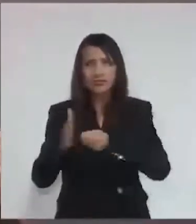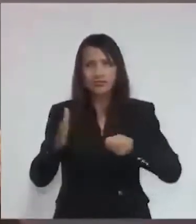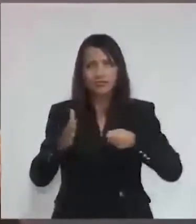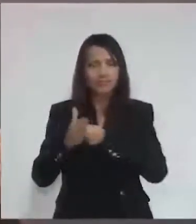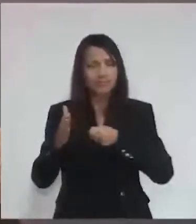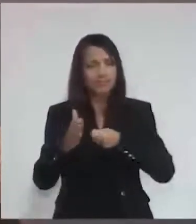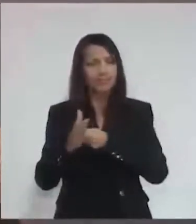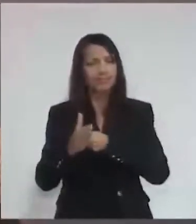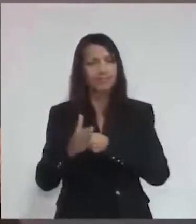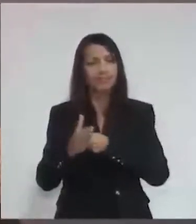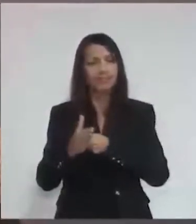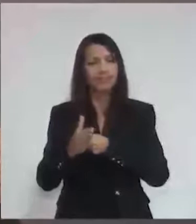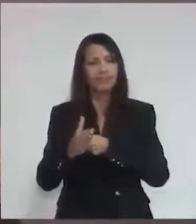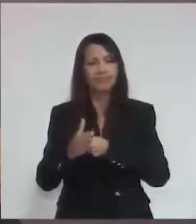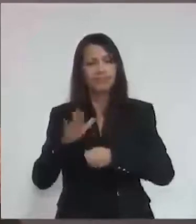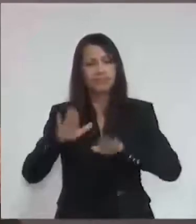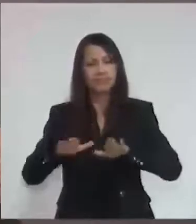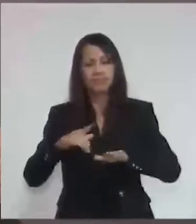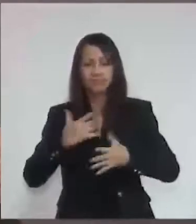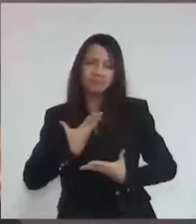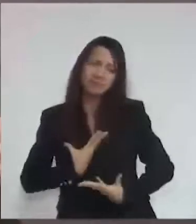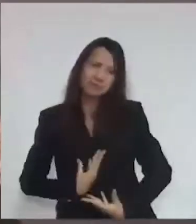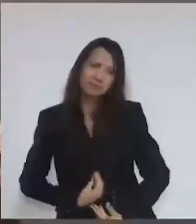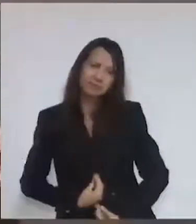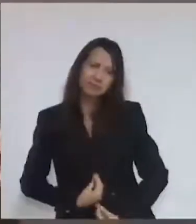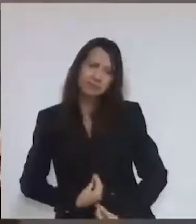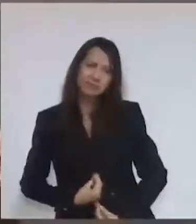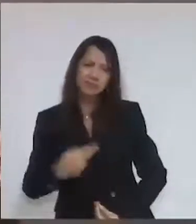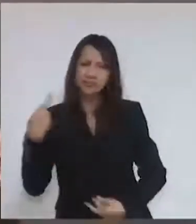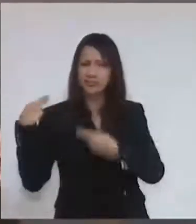Mas, muitas das vezes, você desanima. O jogo de empurra é empurra.